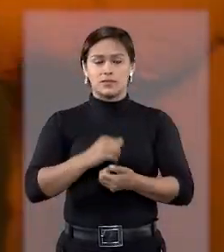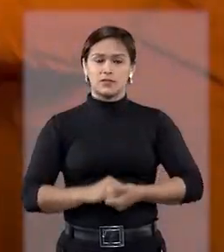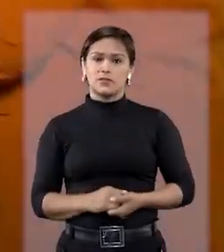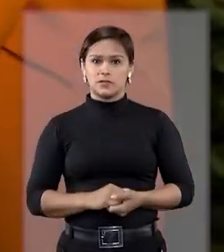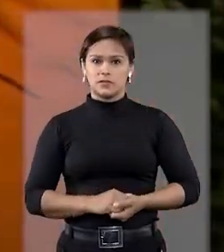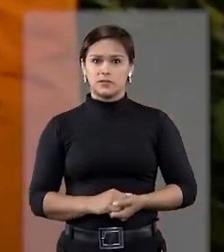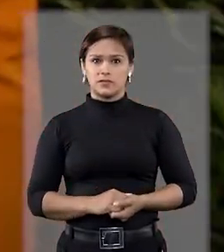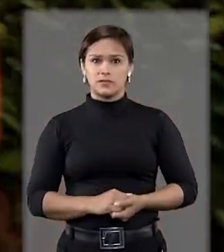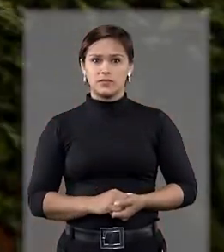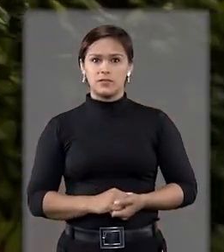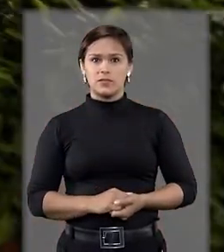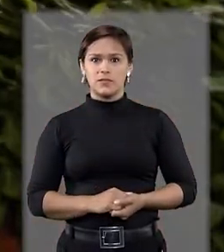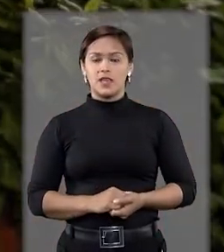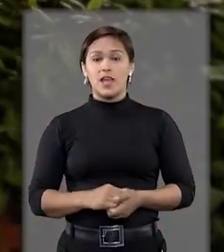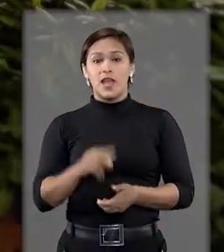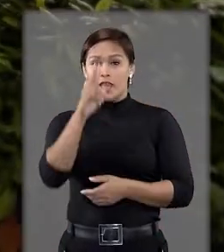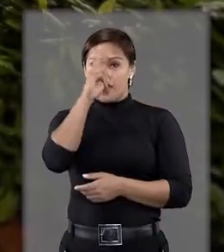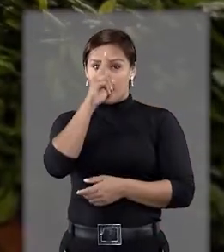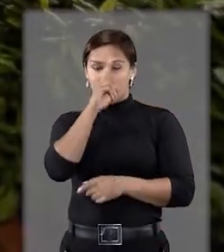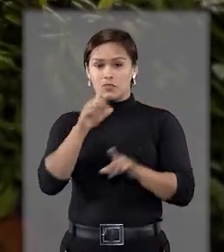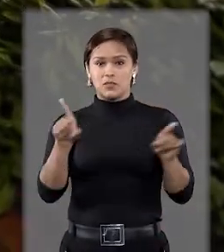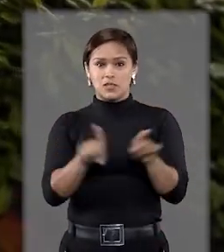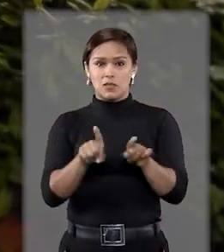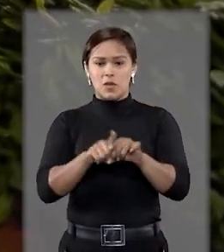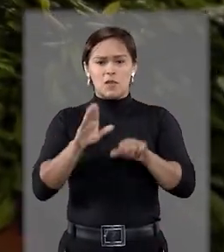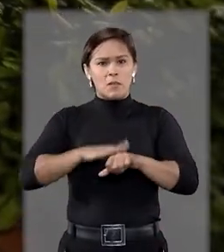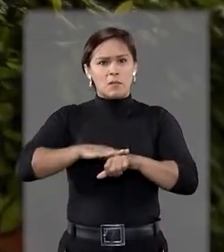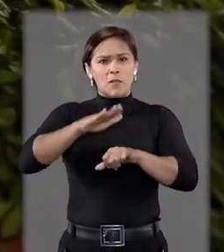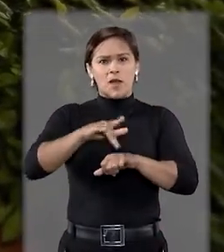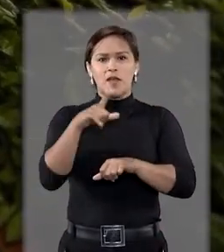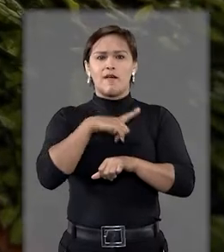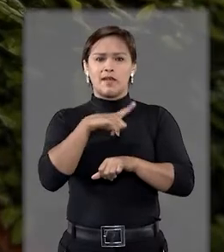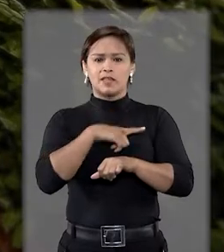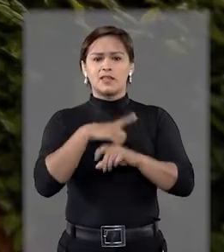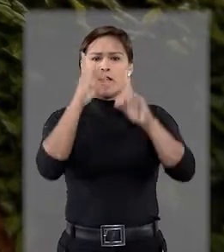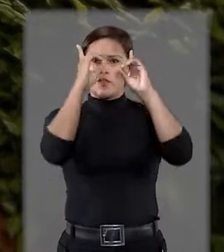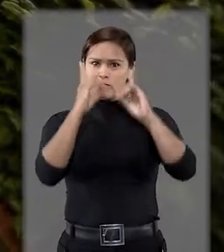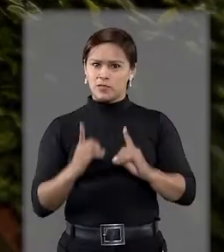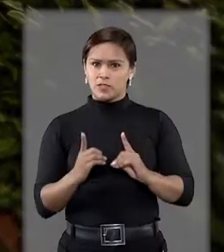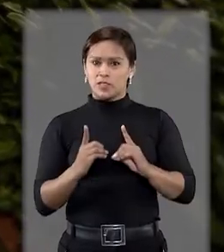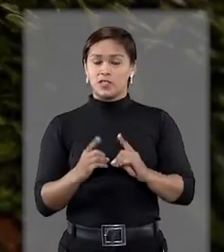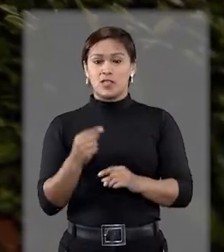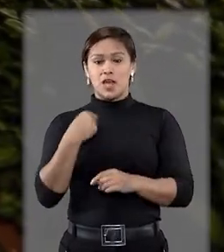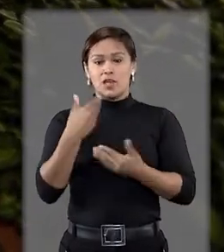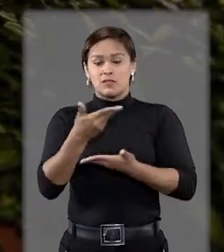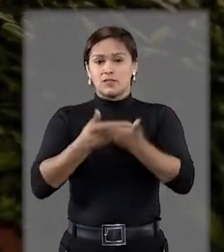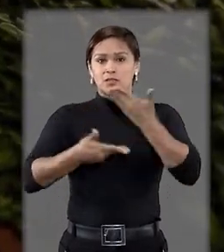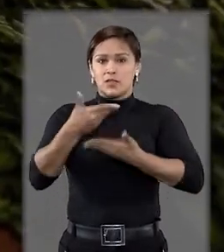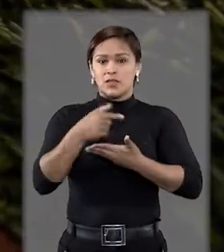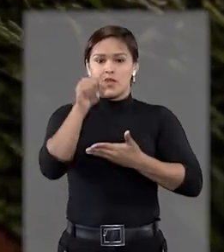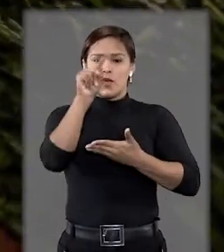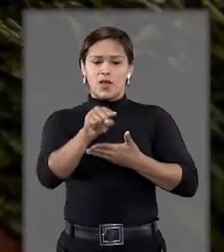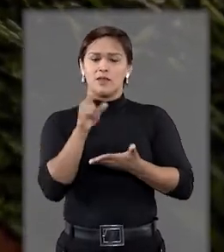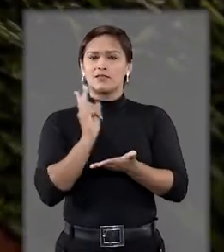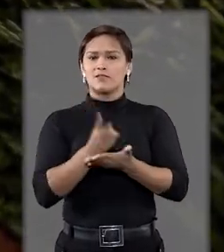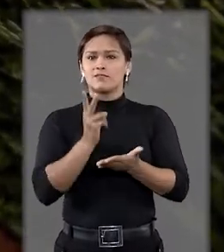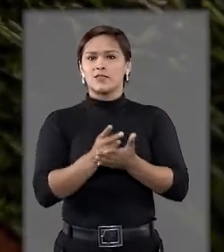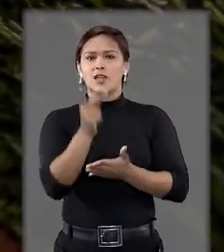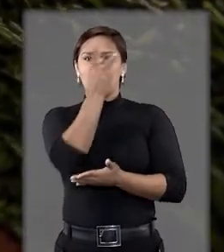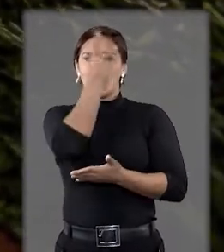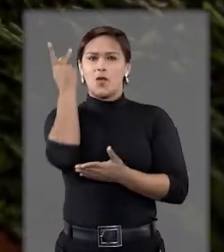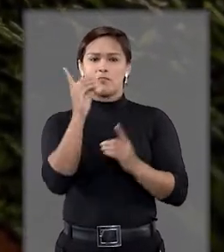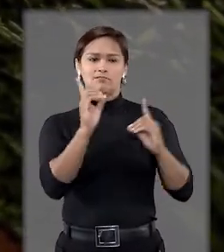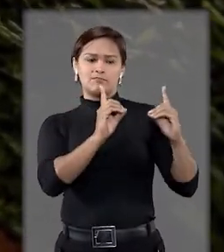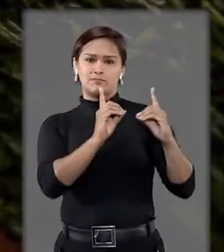a dica. Fica a dica. E não se esqueça, por maior que seja a deficiência, a sua interação é